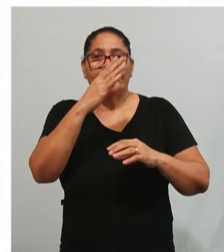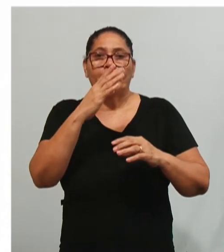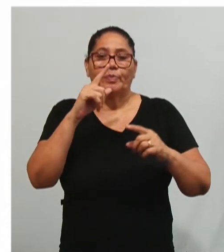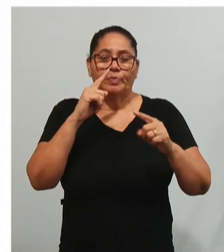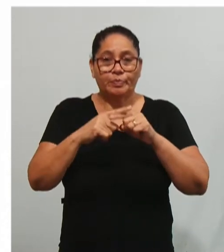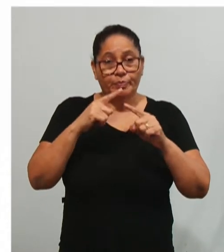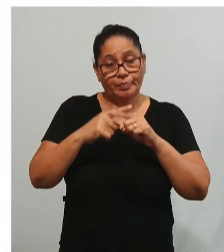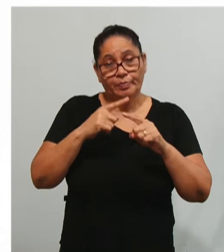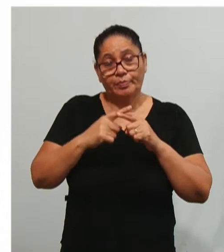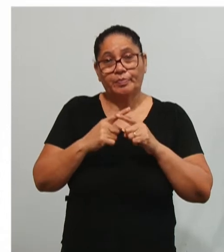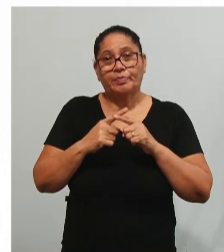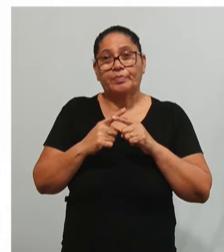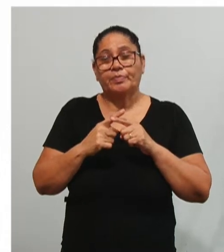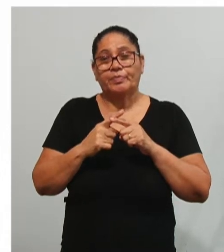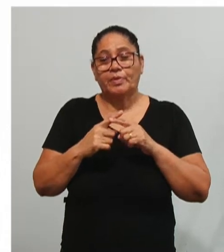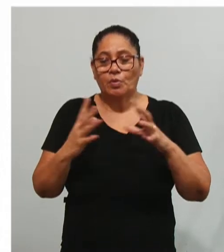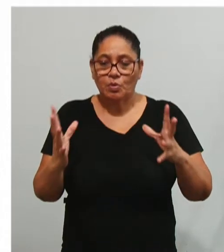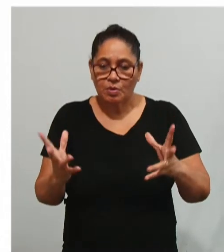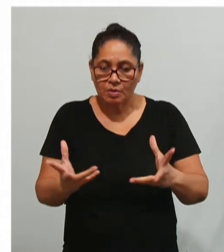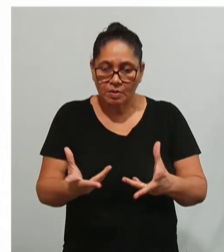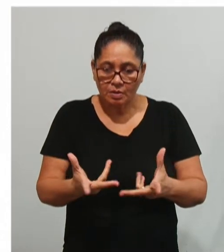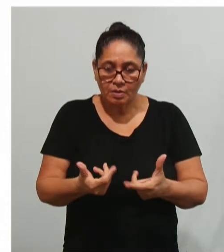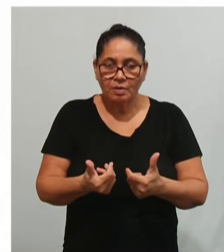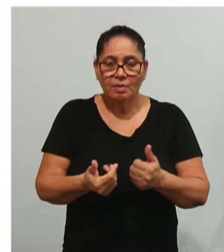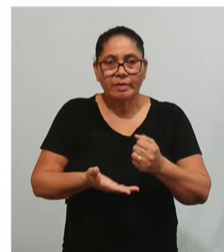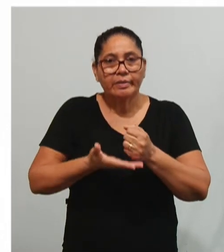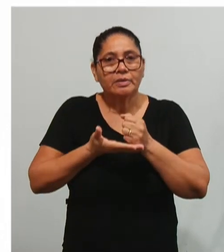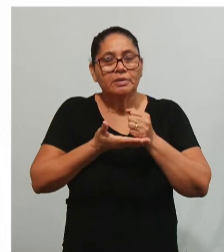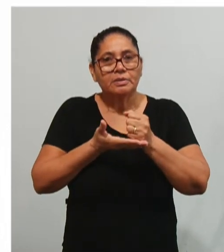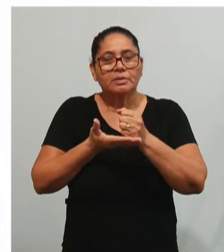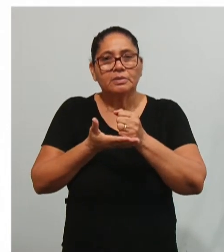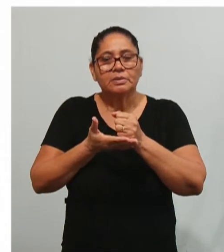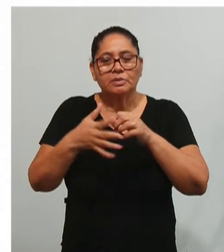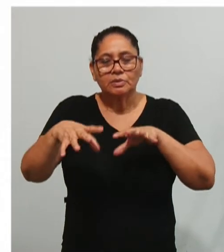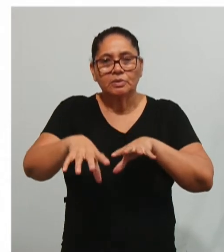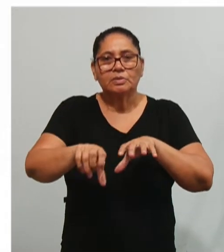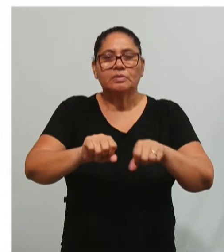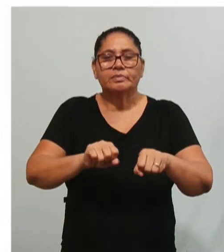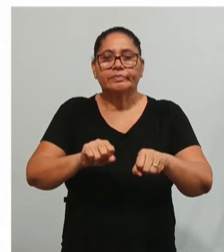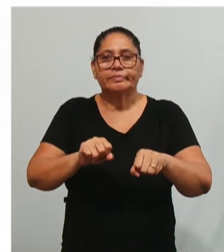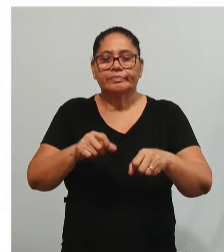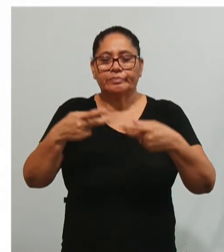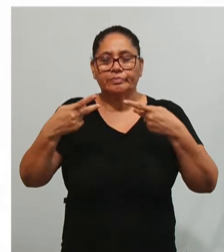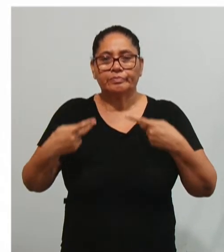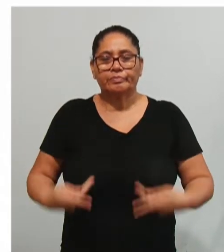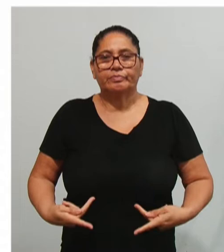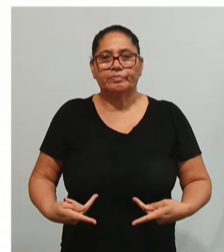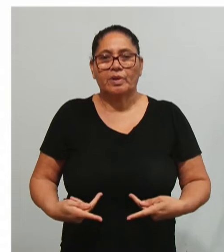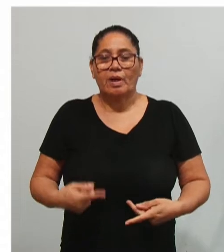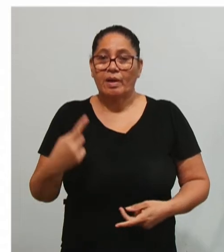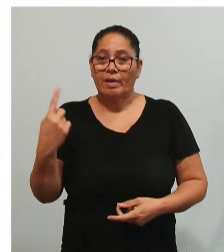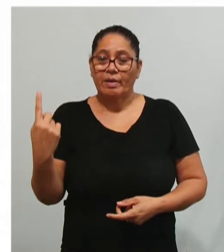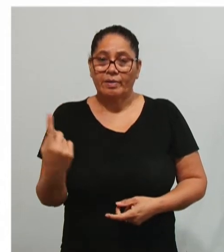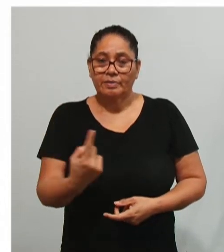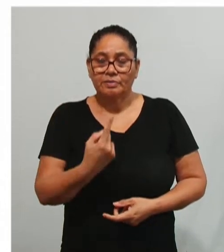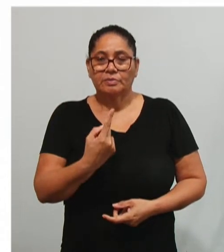efetividade e eficácia baseiam-se na formação humana. Esse é a nossa,